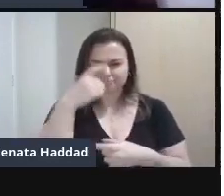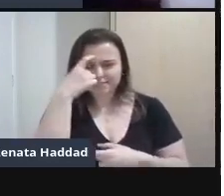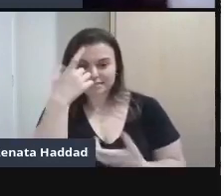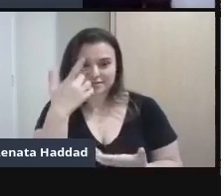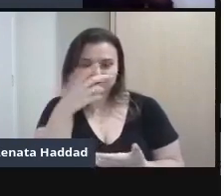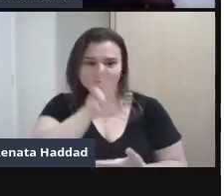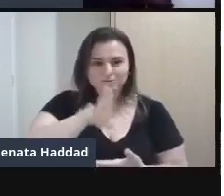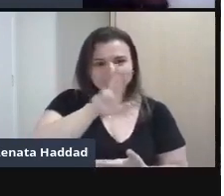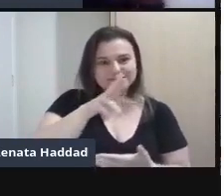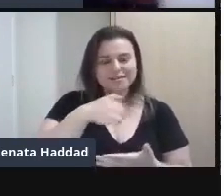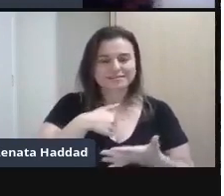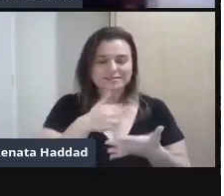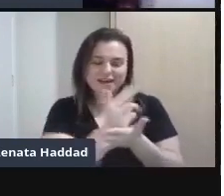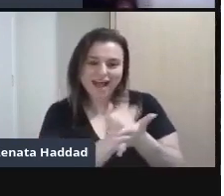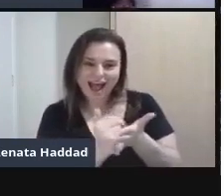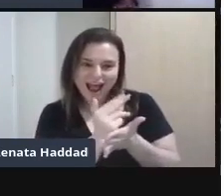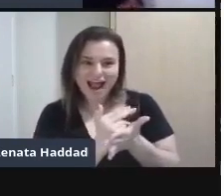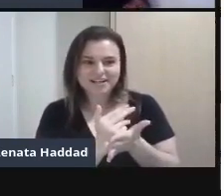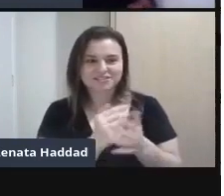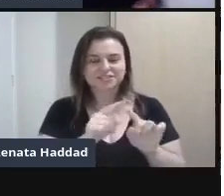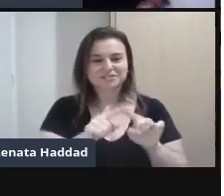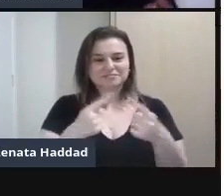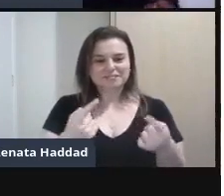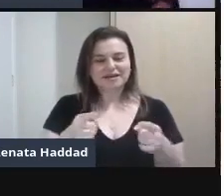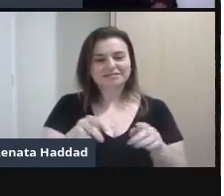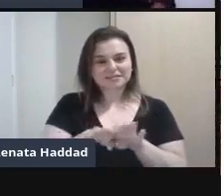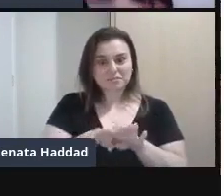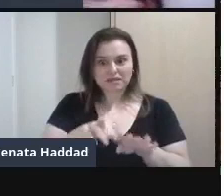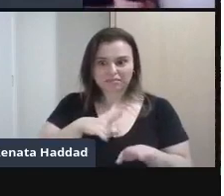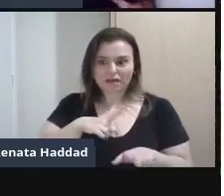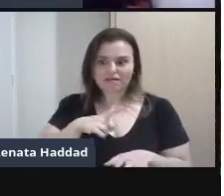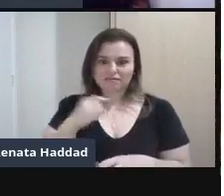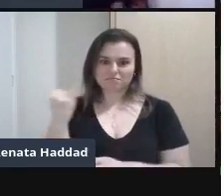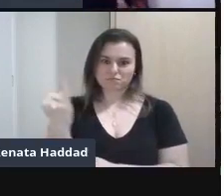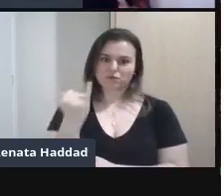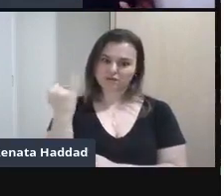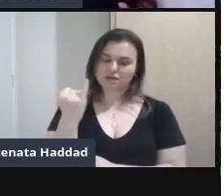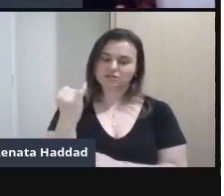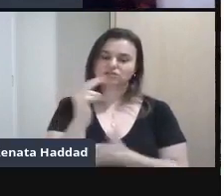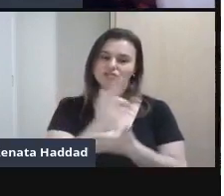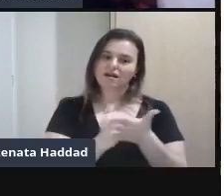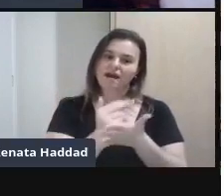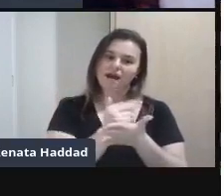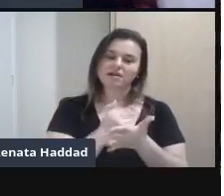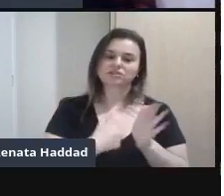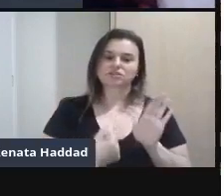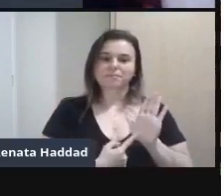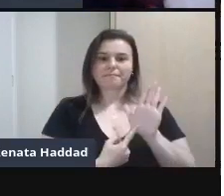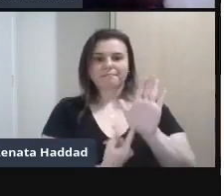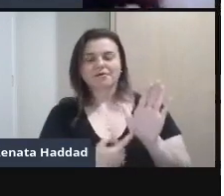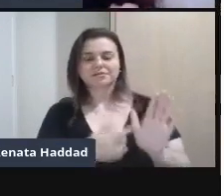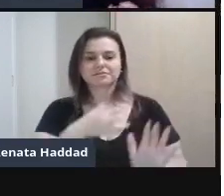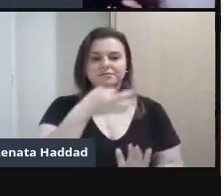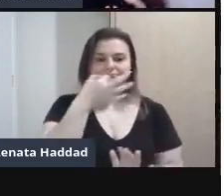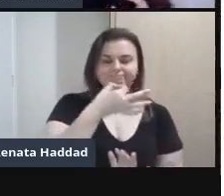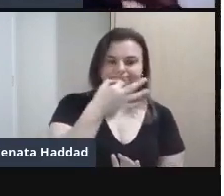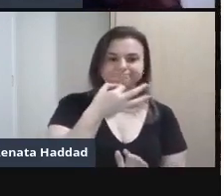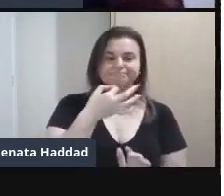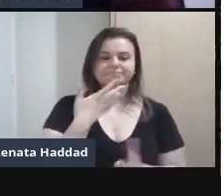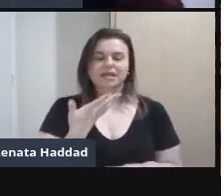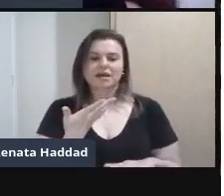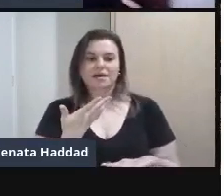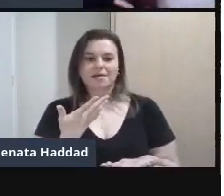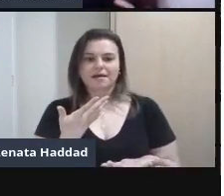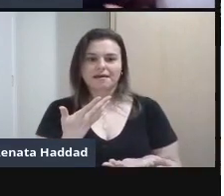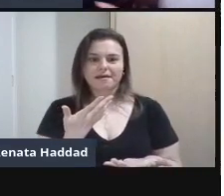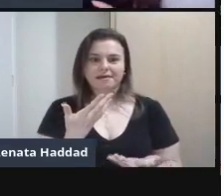Afinal de contas Também a arte Tem essa função De crítica De provocação Estética De nos tirar Do